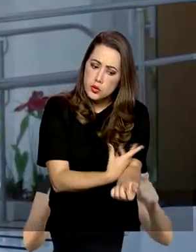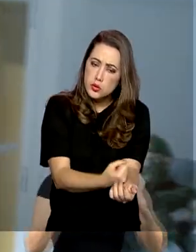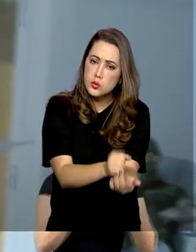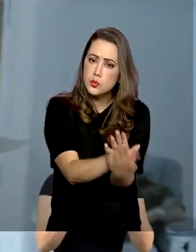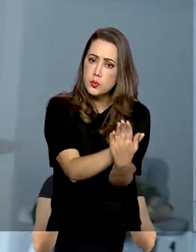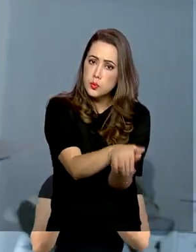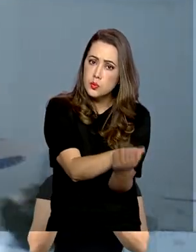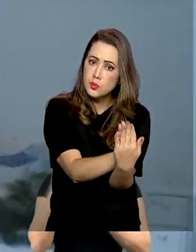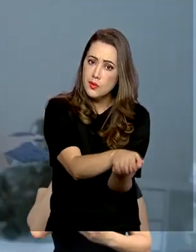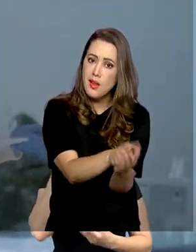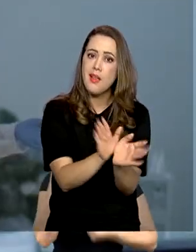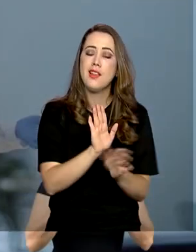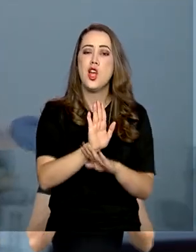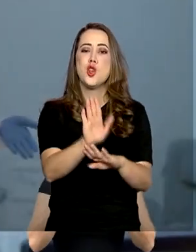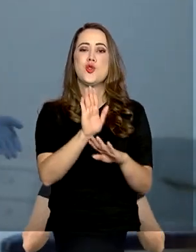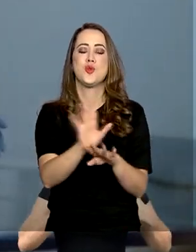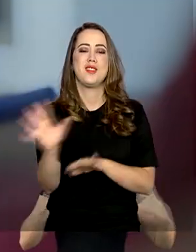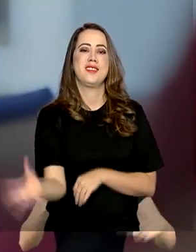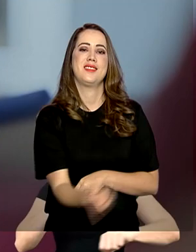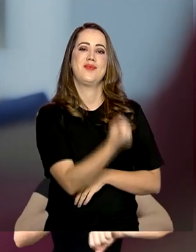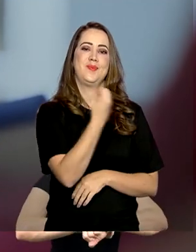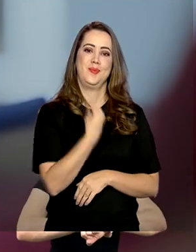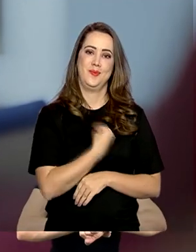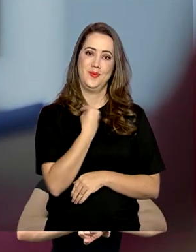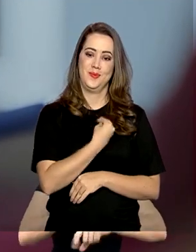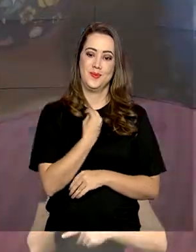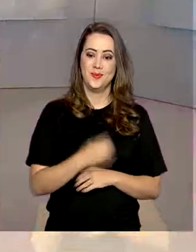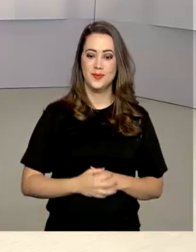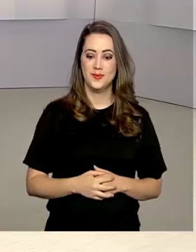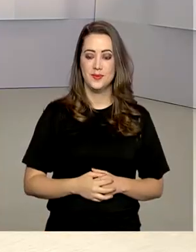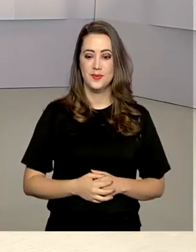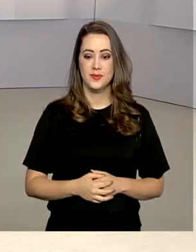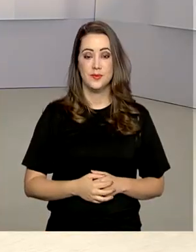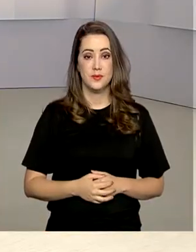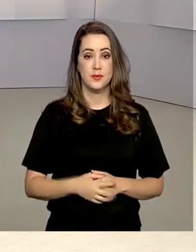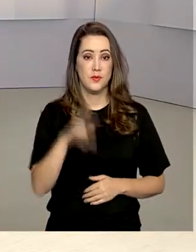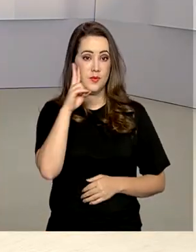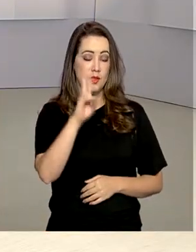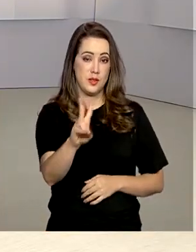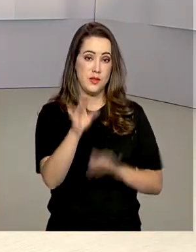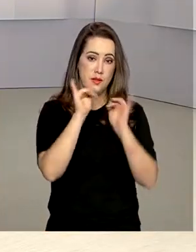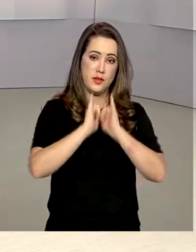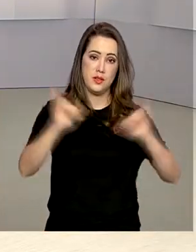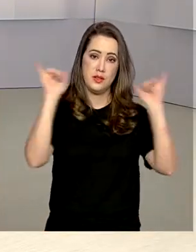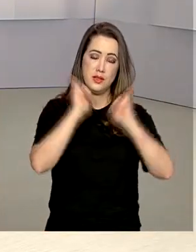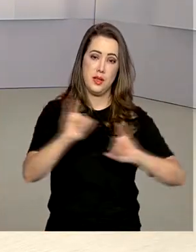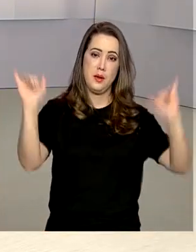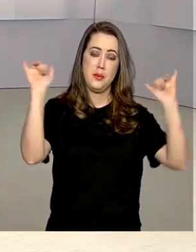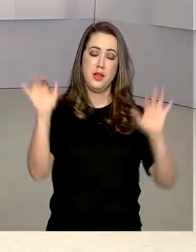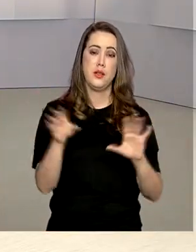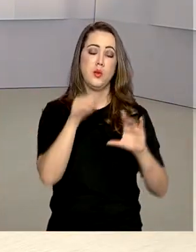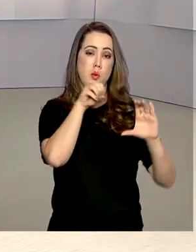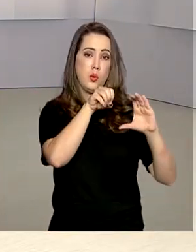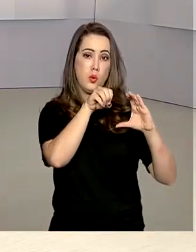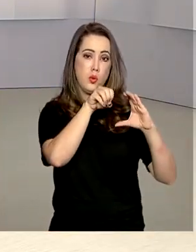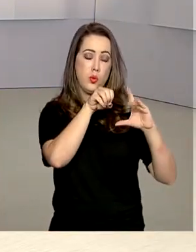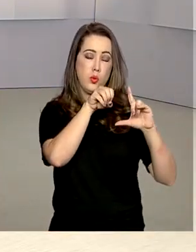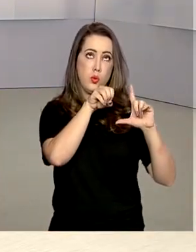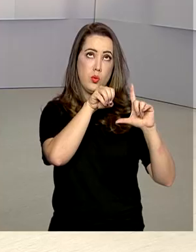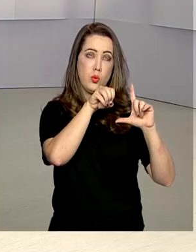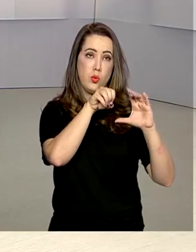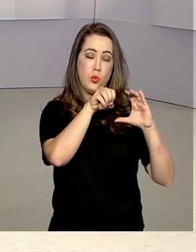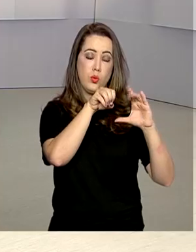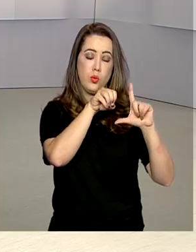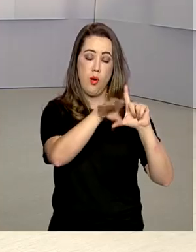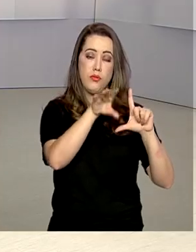doador de sangue e ajudar a salvar vidas. E você vai poder assistir ao lançamento da campanha ao vivo lá do Palácio do